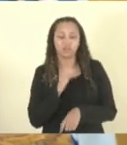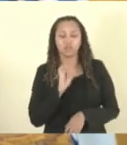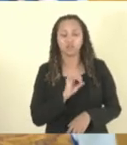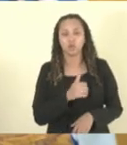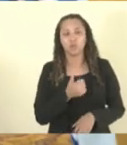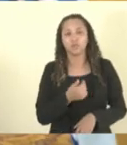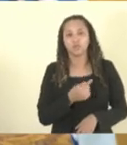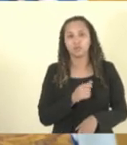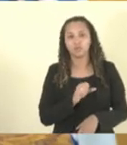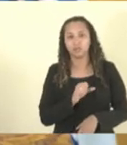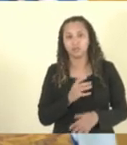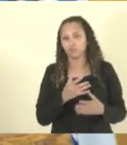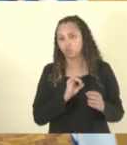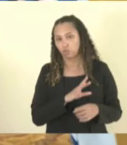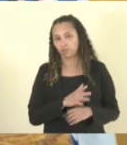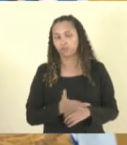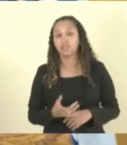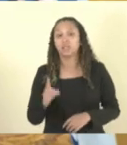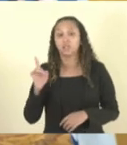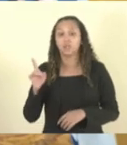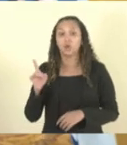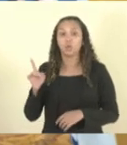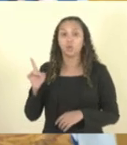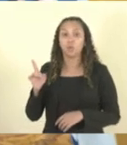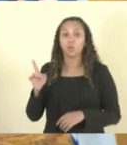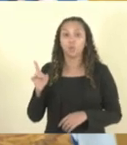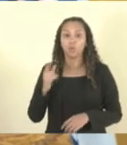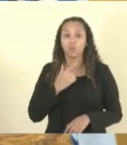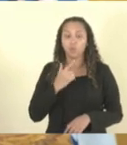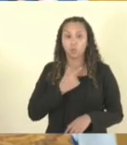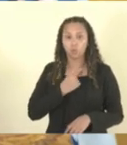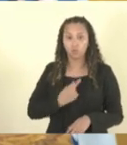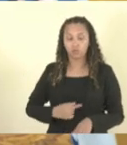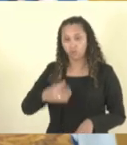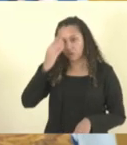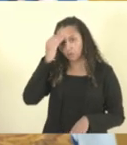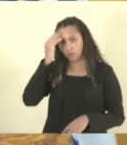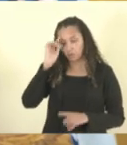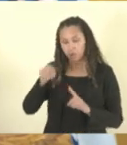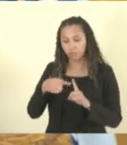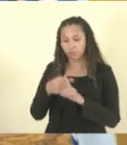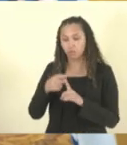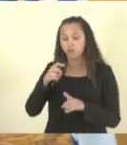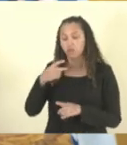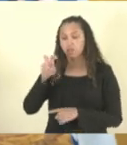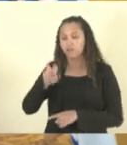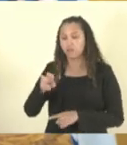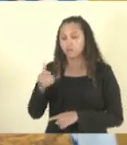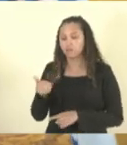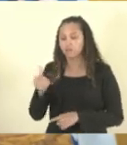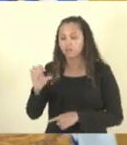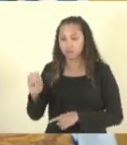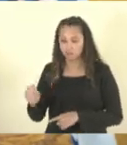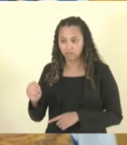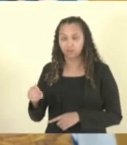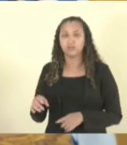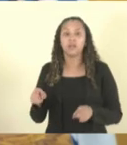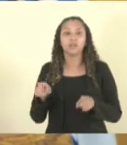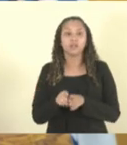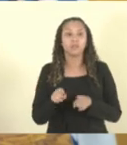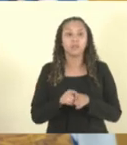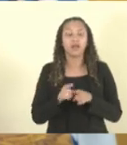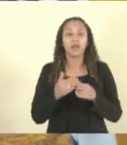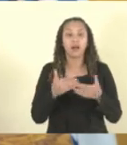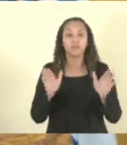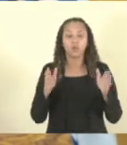Renato Casagrande foi sensível e aumentou para 560. Também naquela ocasião foi aberto um concurso para